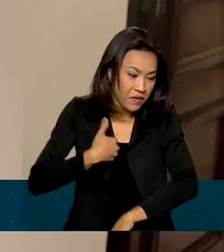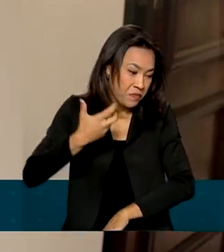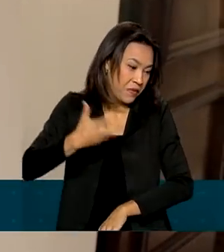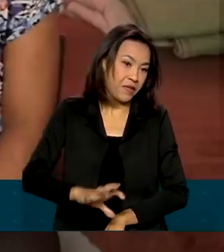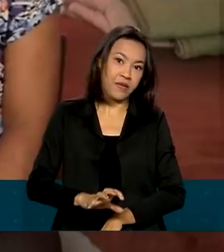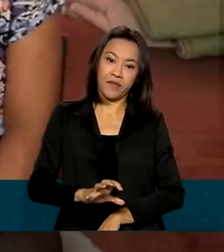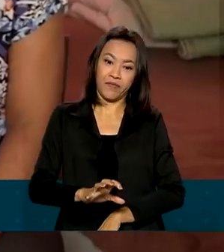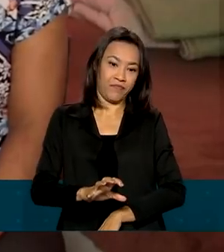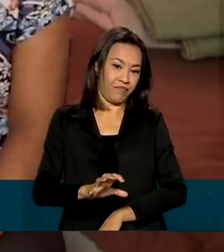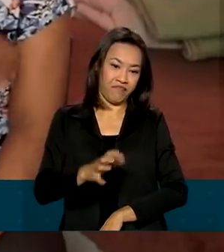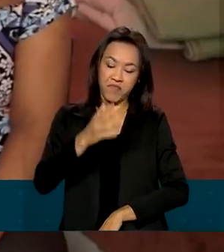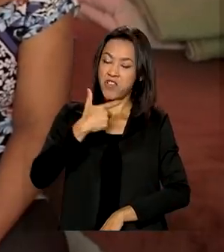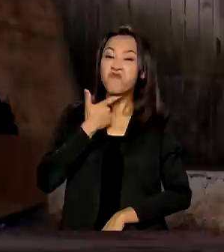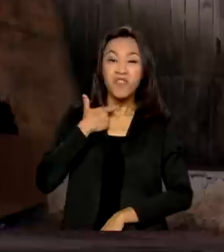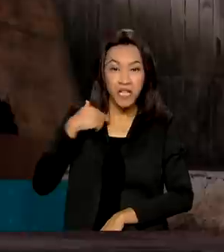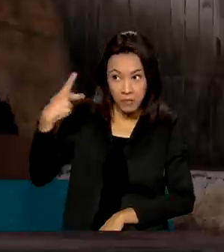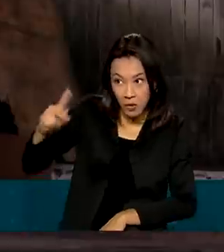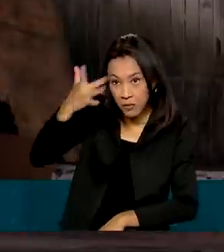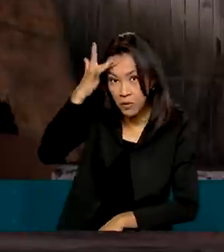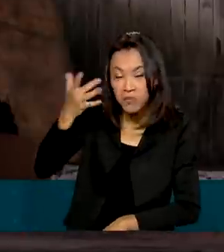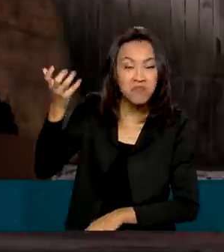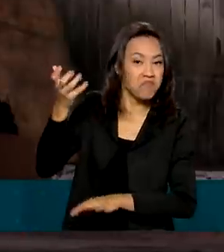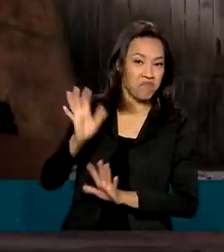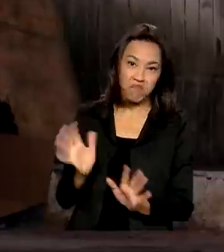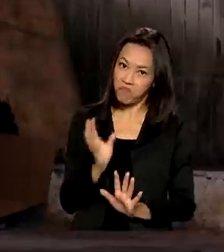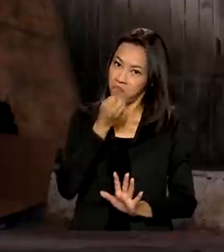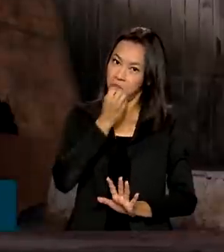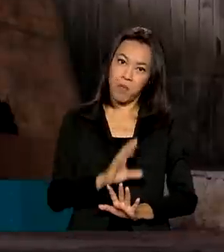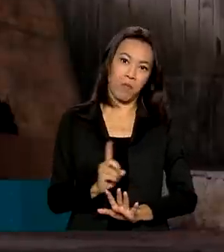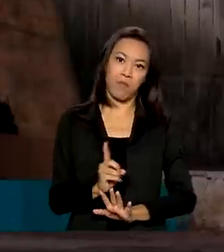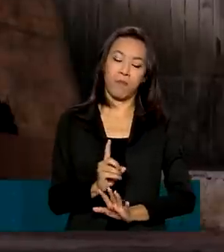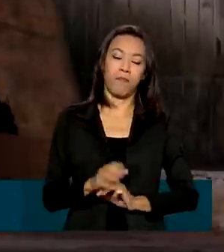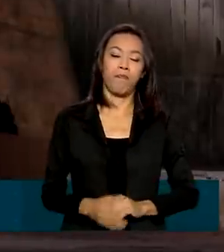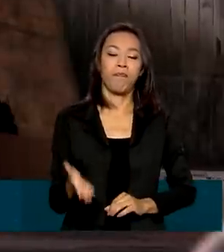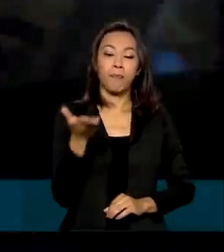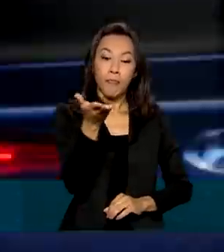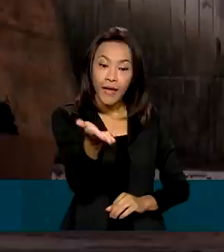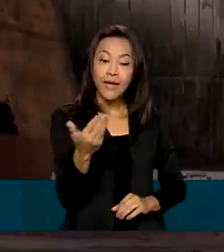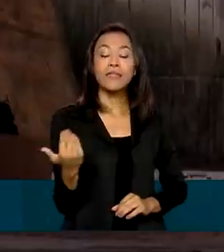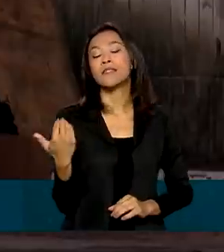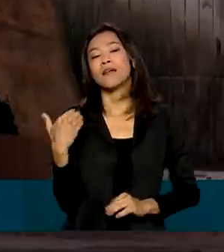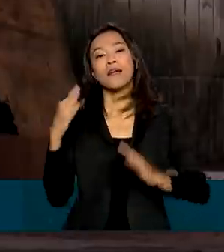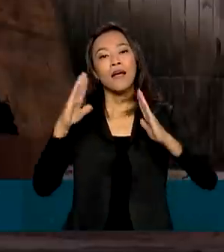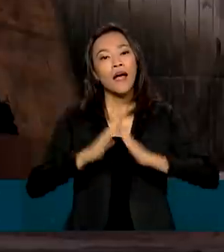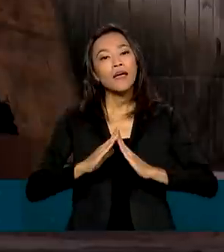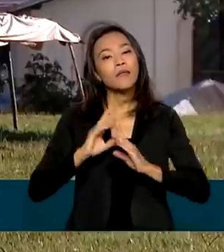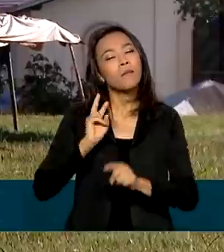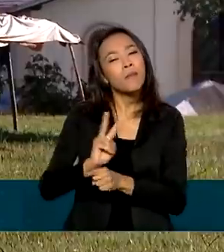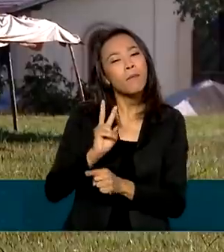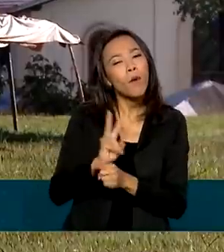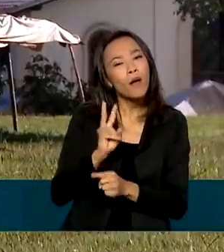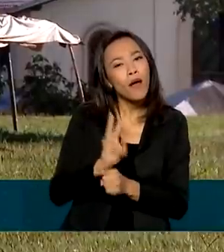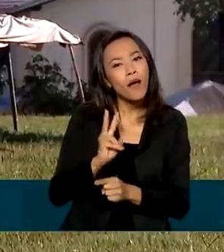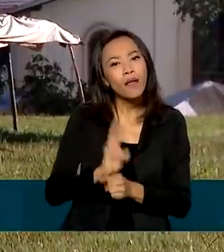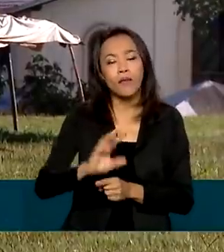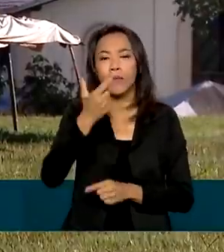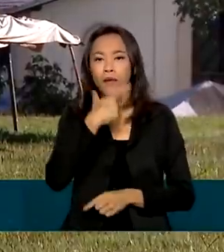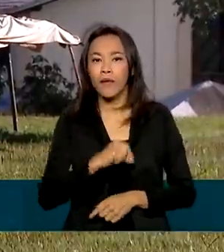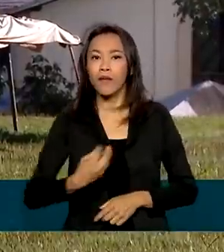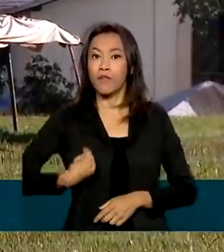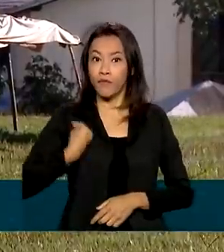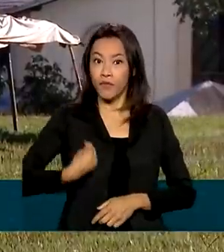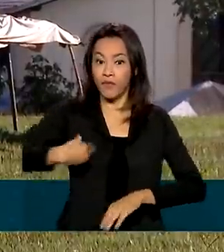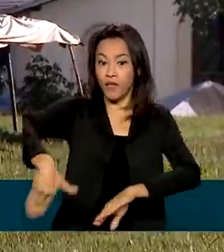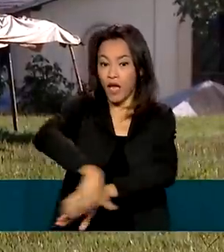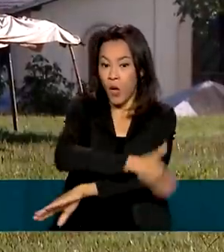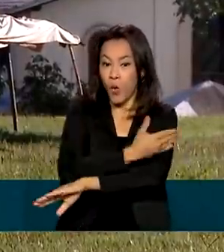e não desejo para ninguém. O Moradia Primeiro oferece residência temporária a cidadãos em situação de rua há